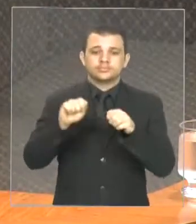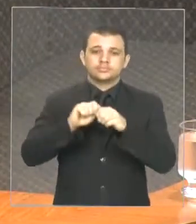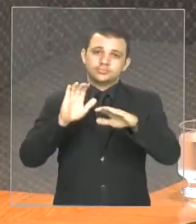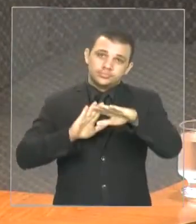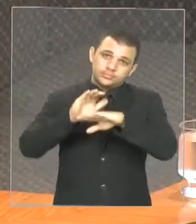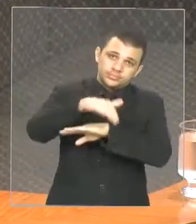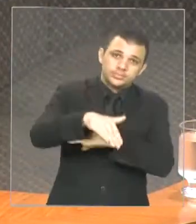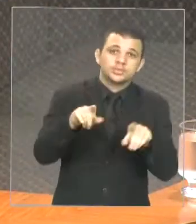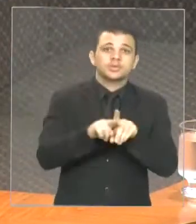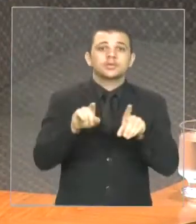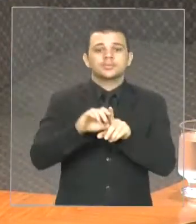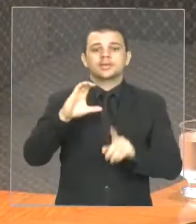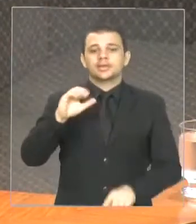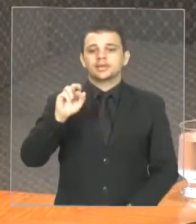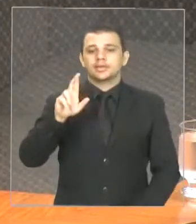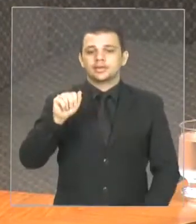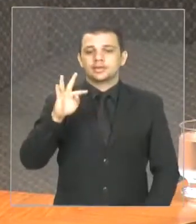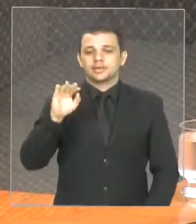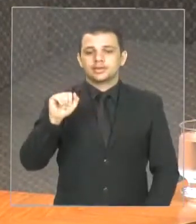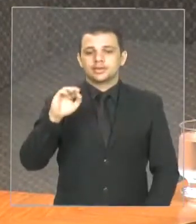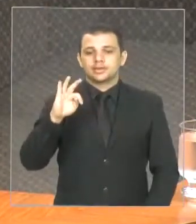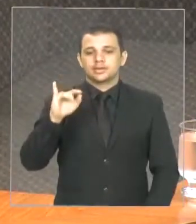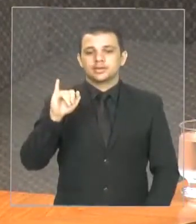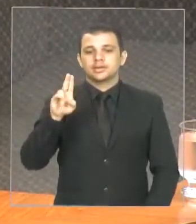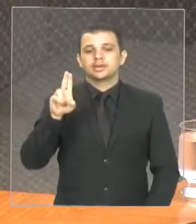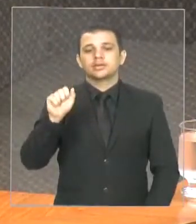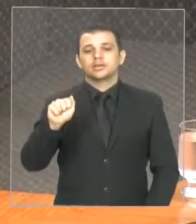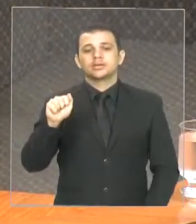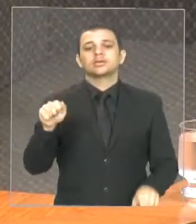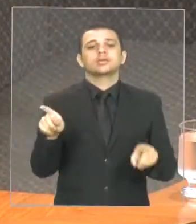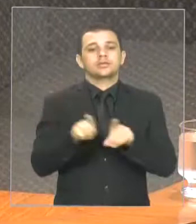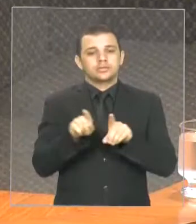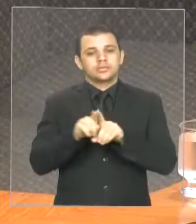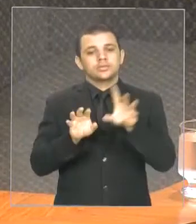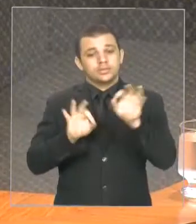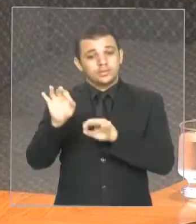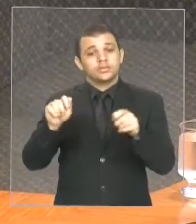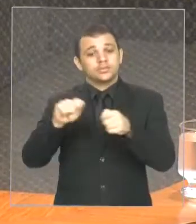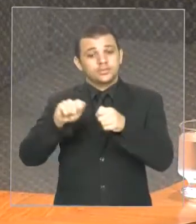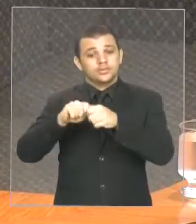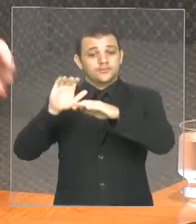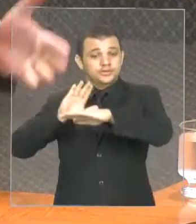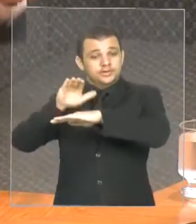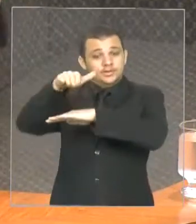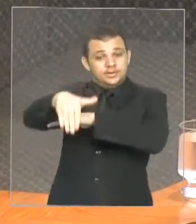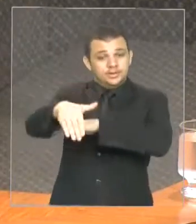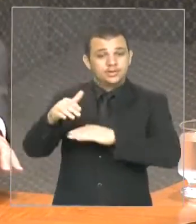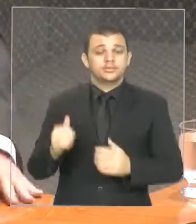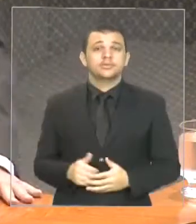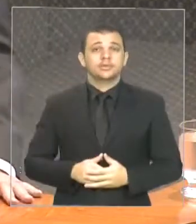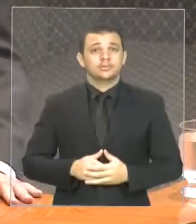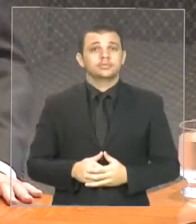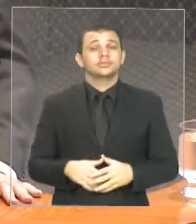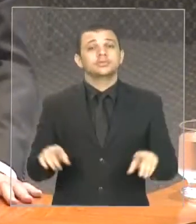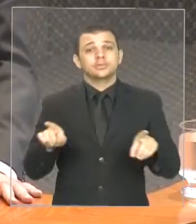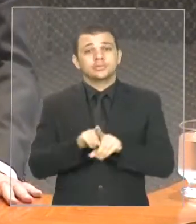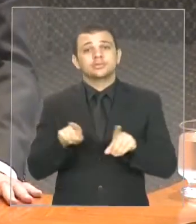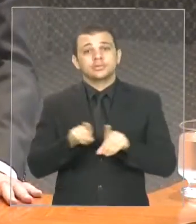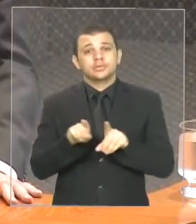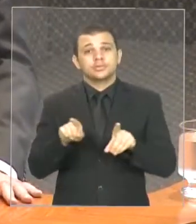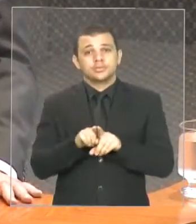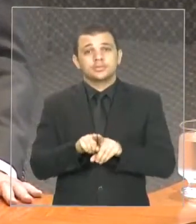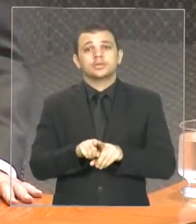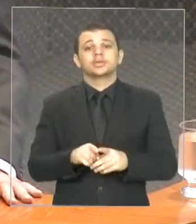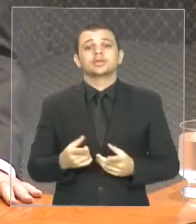Caratatio, da mesma forma, foi feito o viaduto dos franceses. A estrada que ia do Olho d'Água, Arasagi,